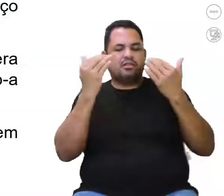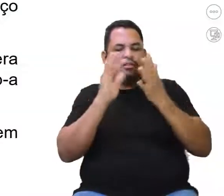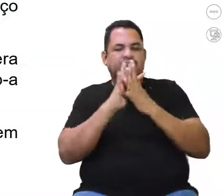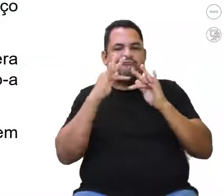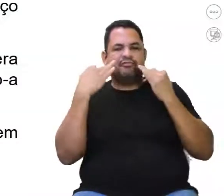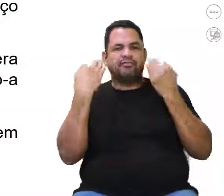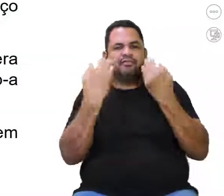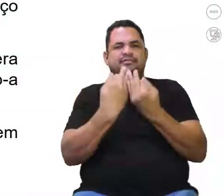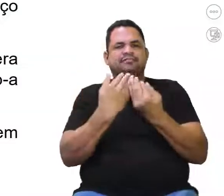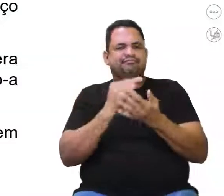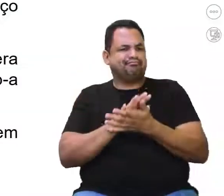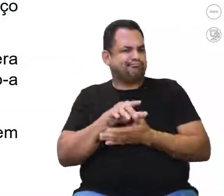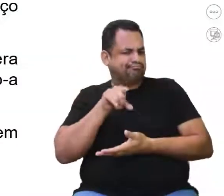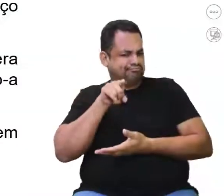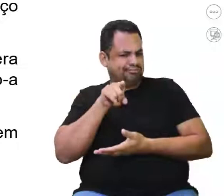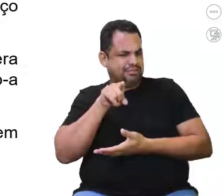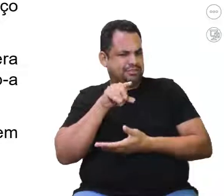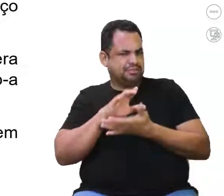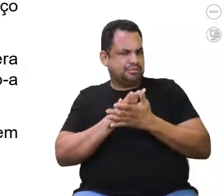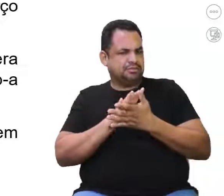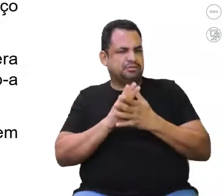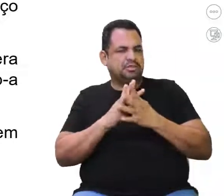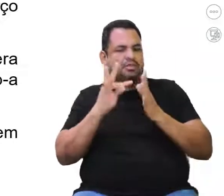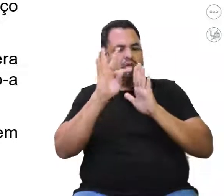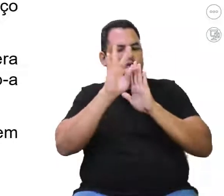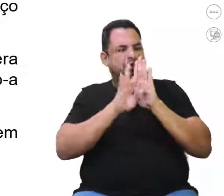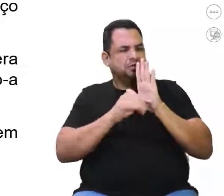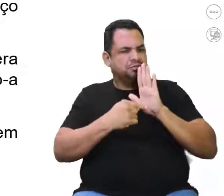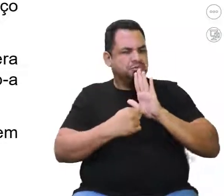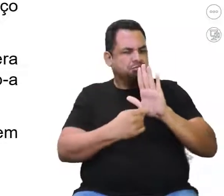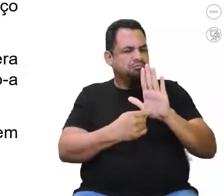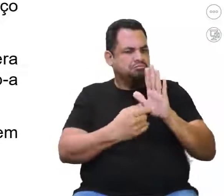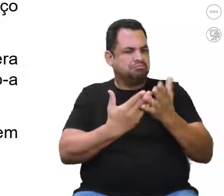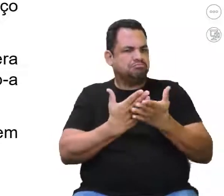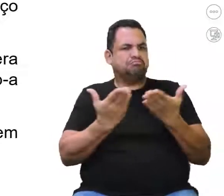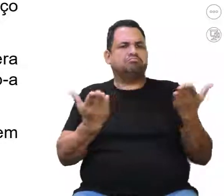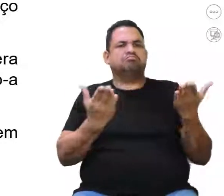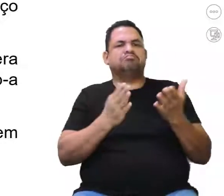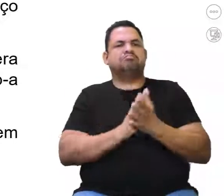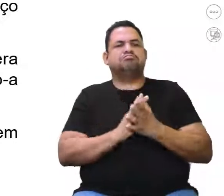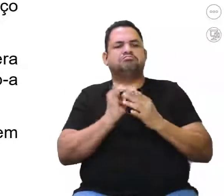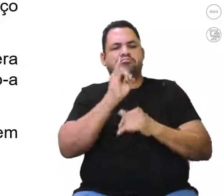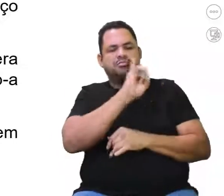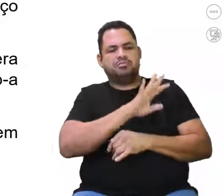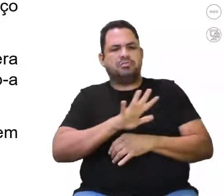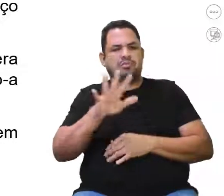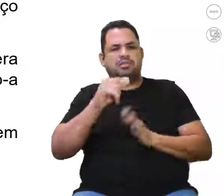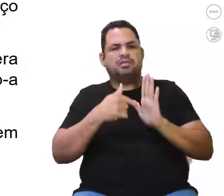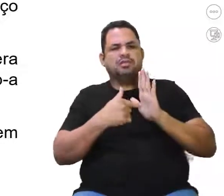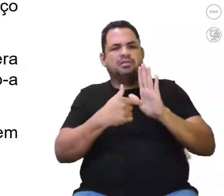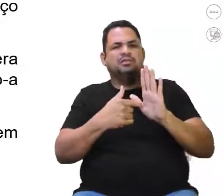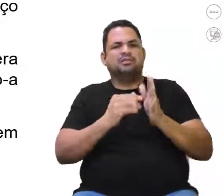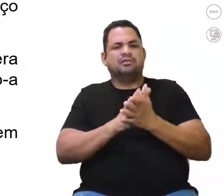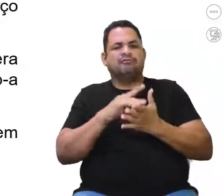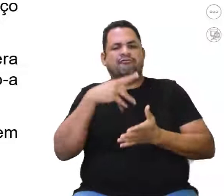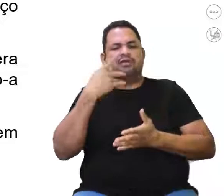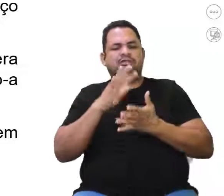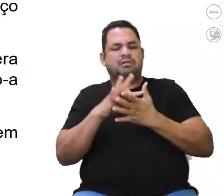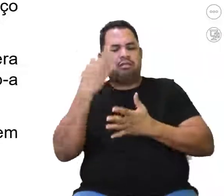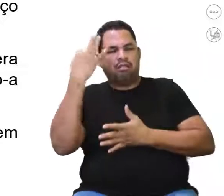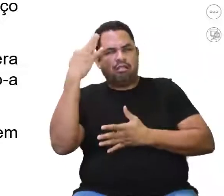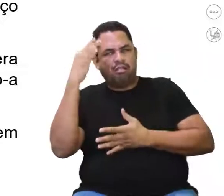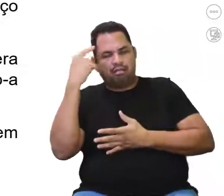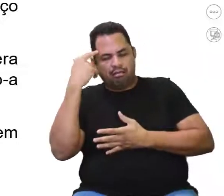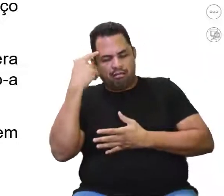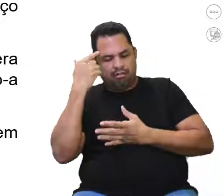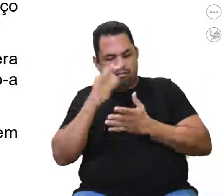à família. Será que foi isso que o texto trouxe? Será que foi isso que a imagem mostrou? Falou de dores de cabeça,